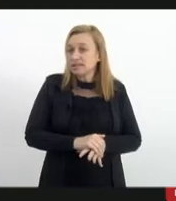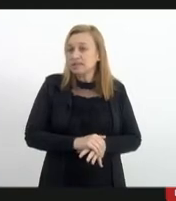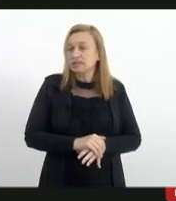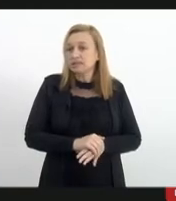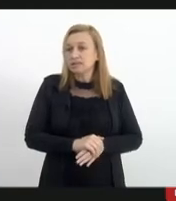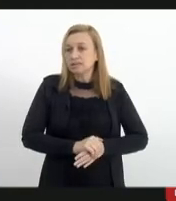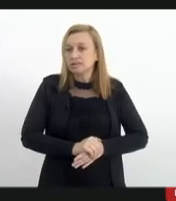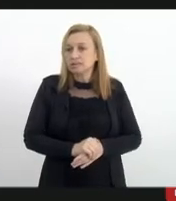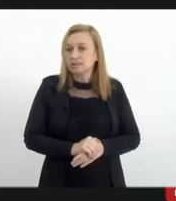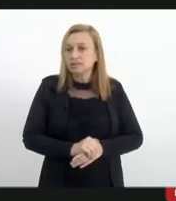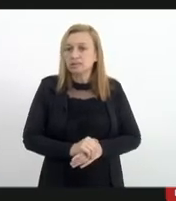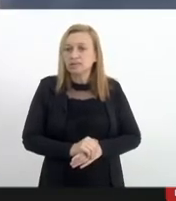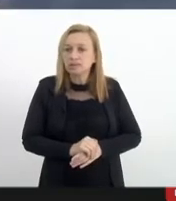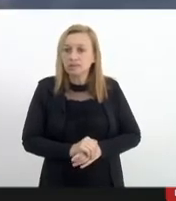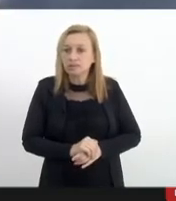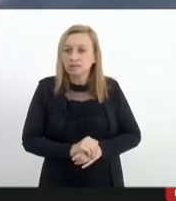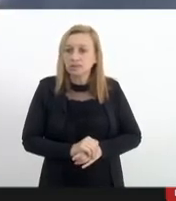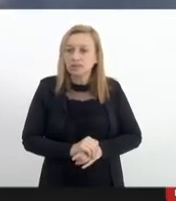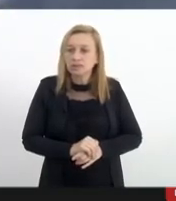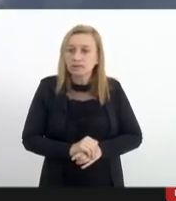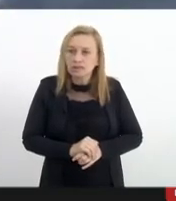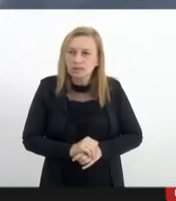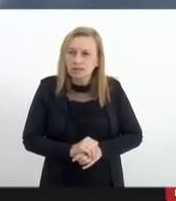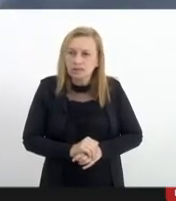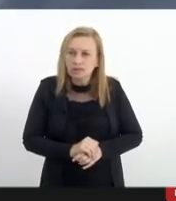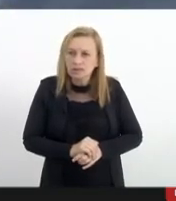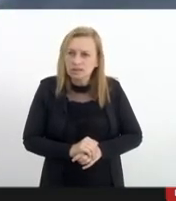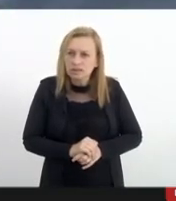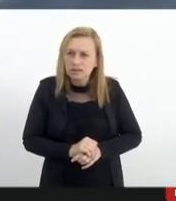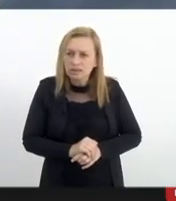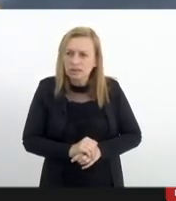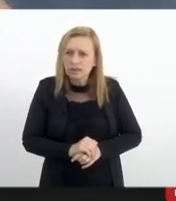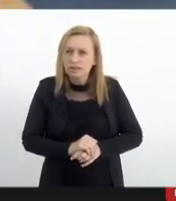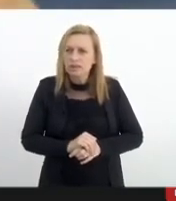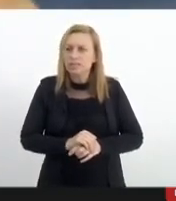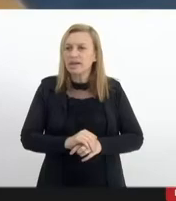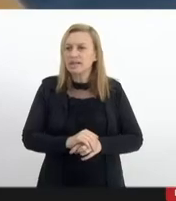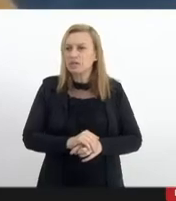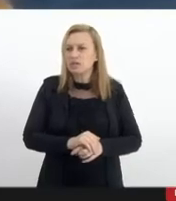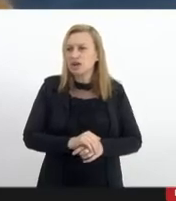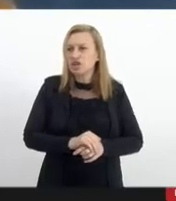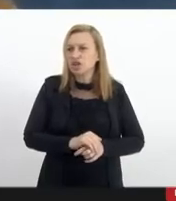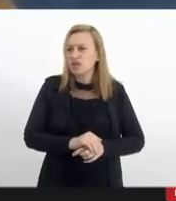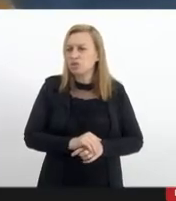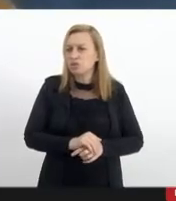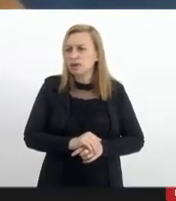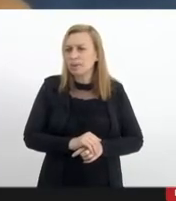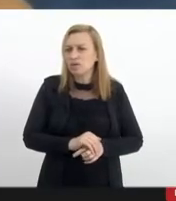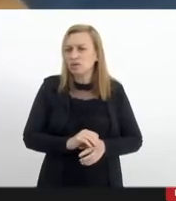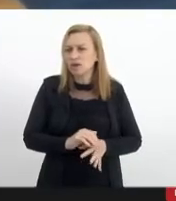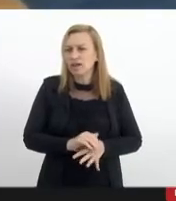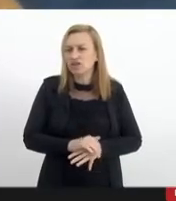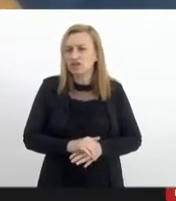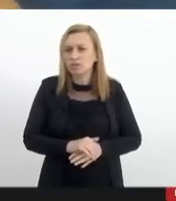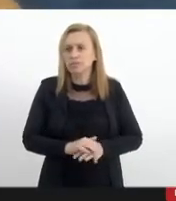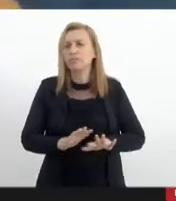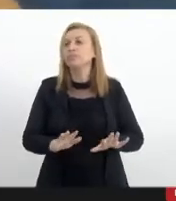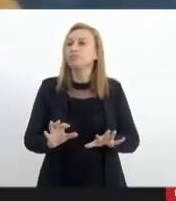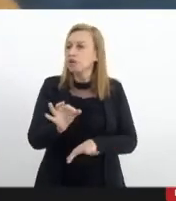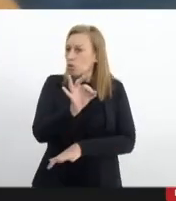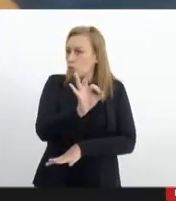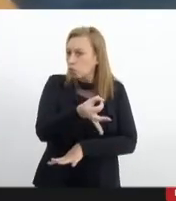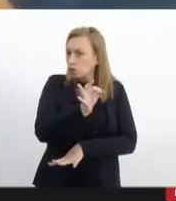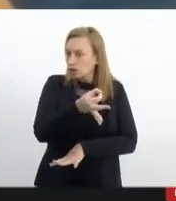Entendo. Mas o critério é colocado num primeiro momento e de fato